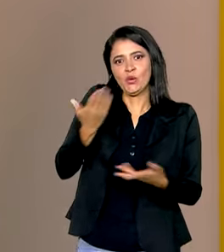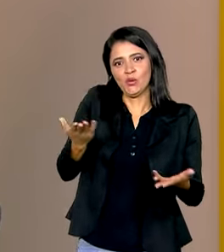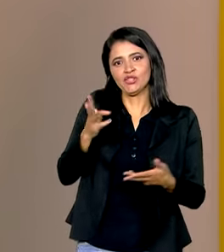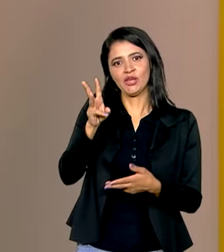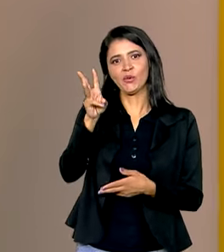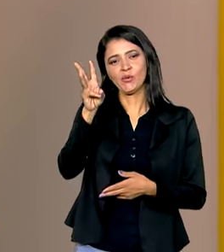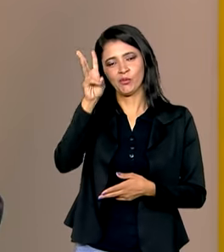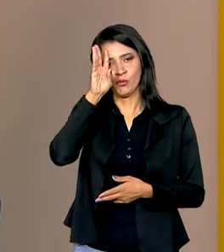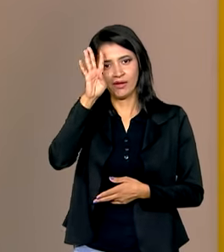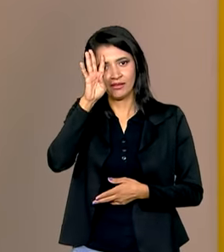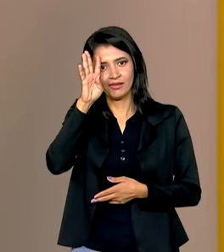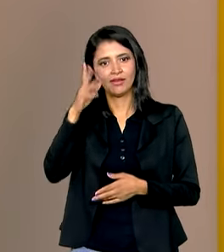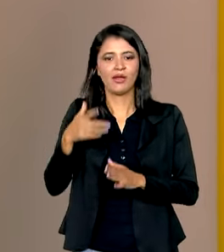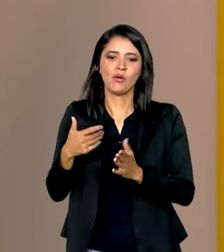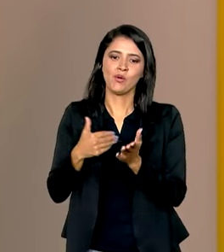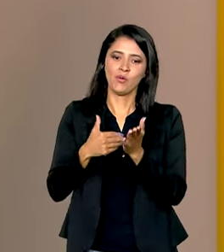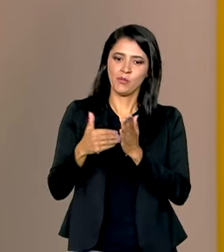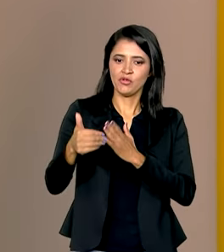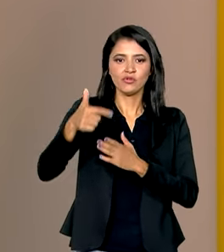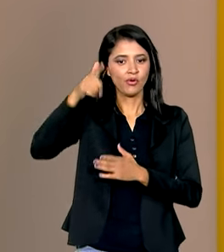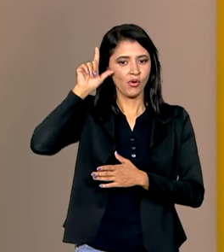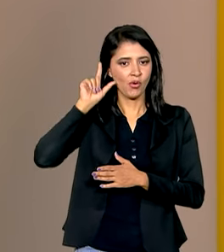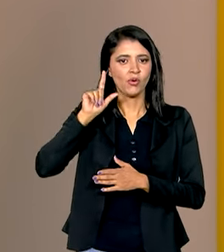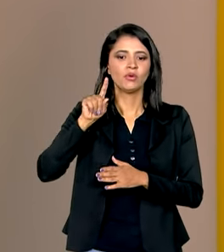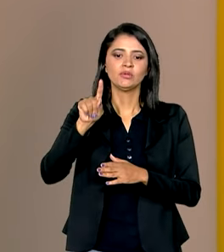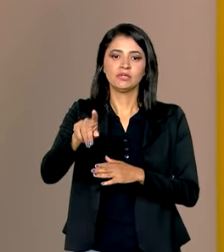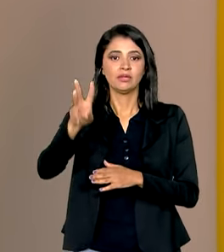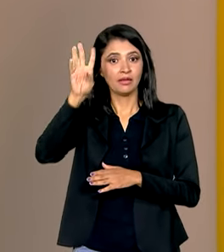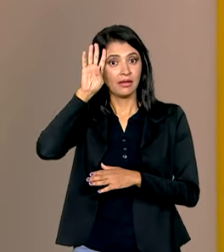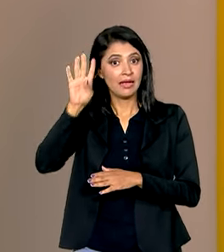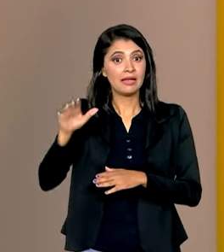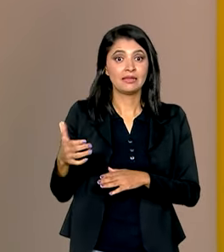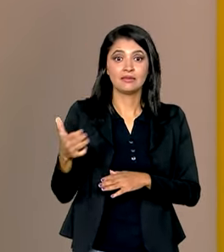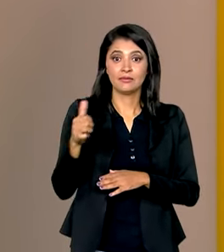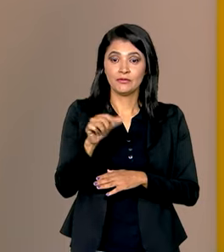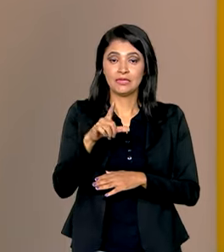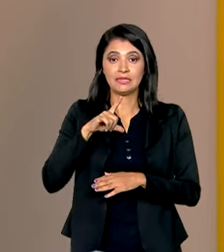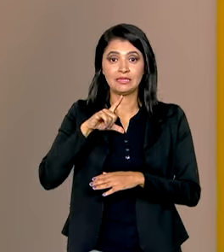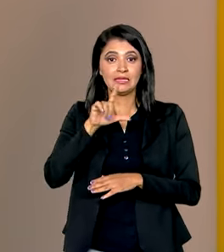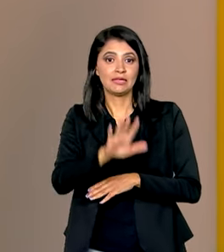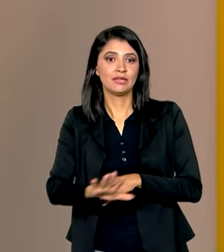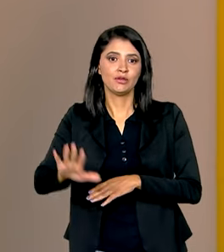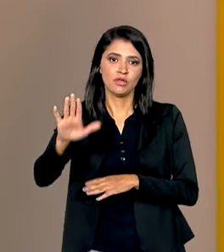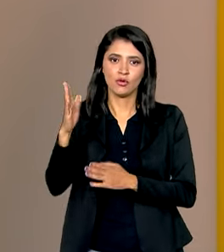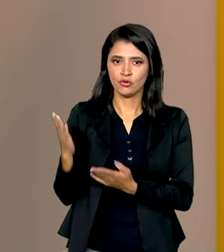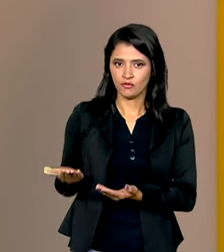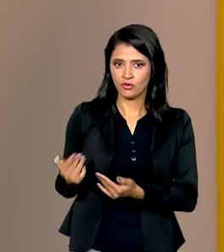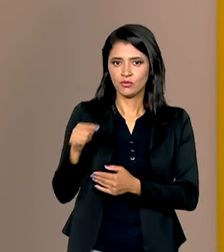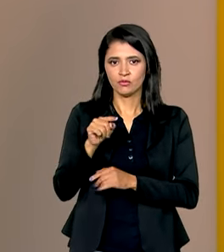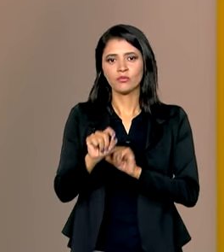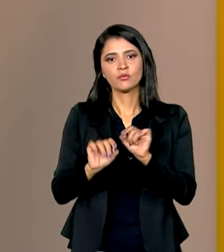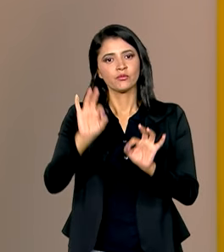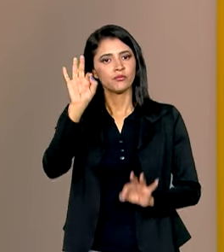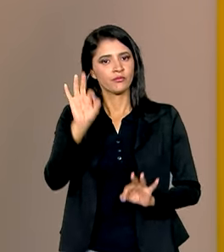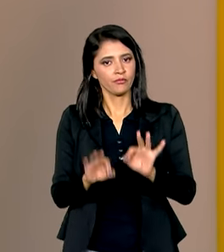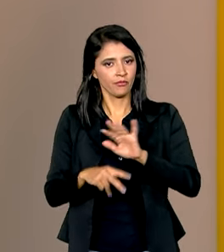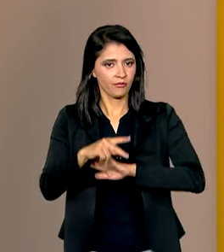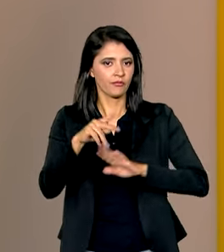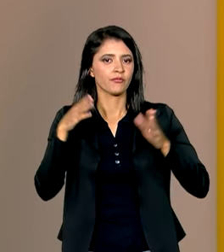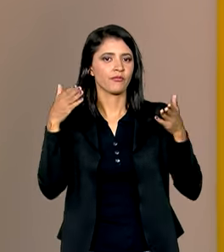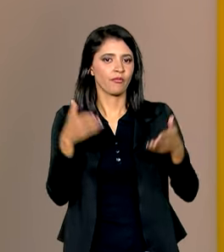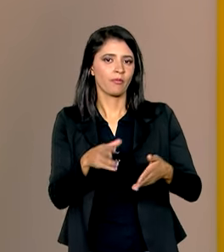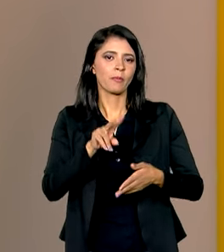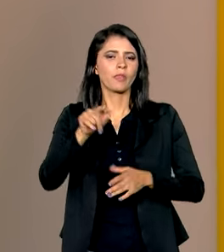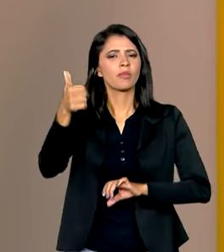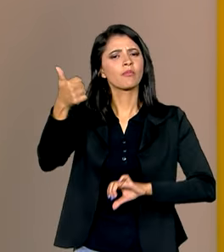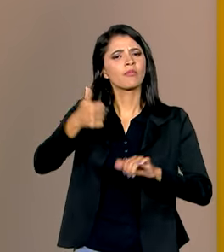Começou ontem, quarta-feira, a 12ª Conferência Nacional da Juventude. Nesta edição, os organizadores e participantes